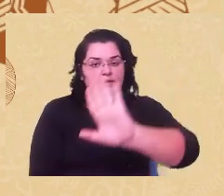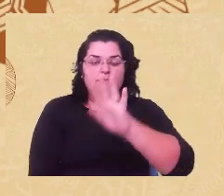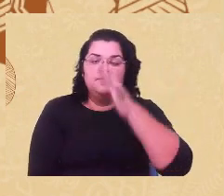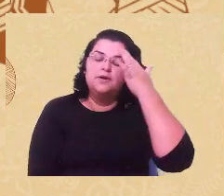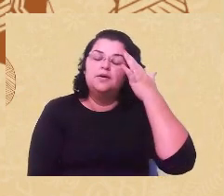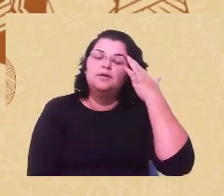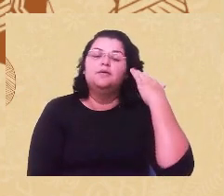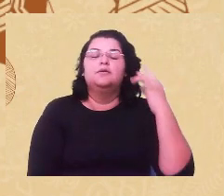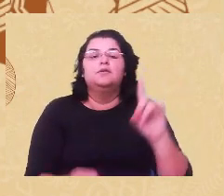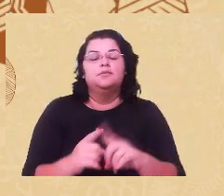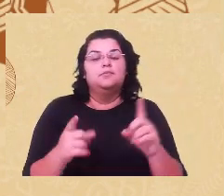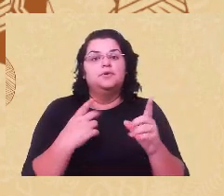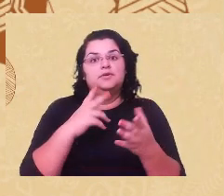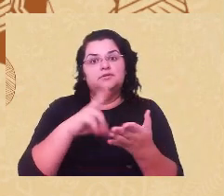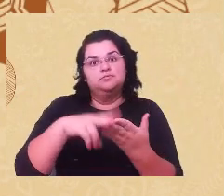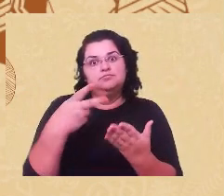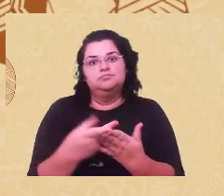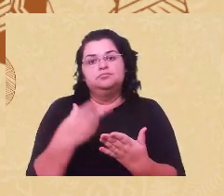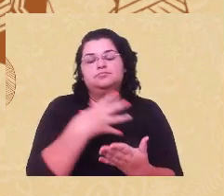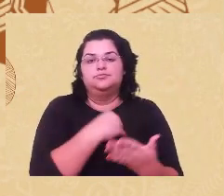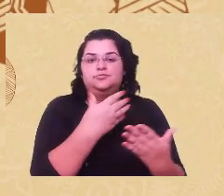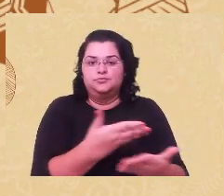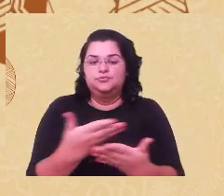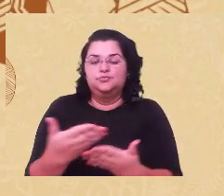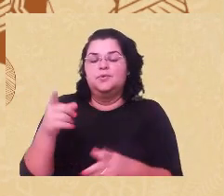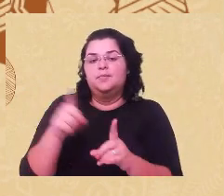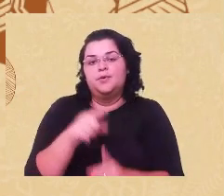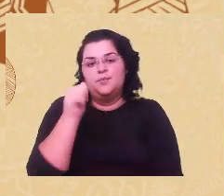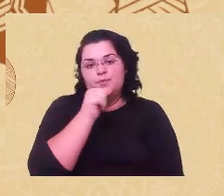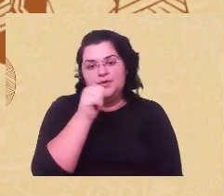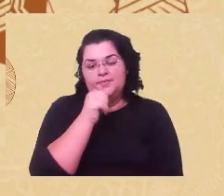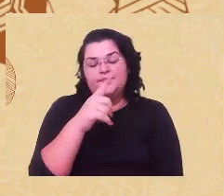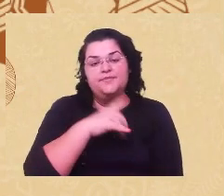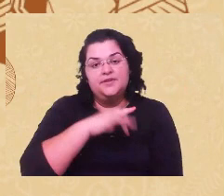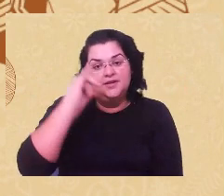maternidade e de mulher, essa ideia de mulher universal.